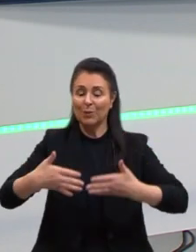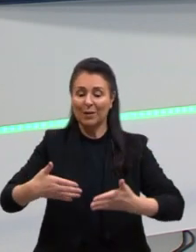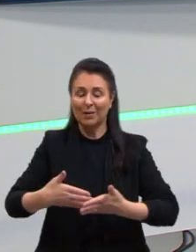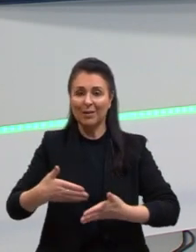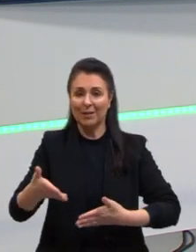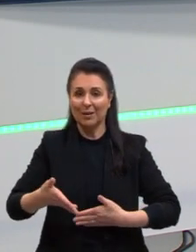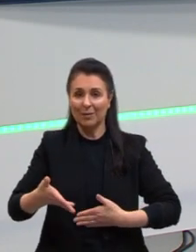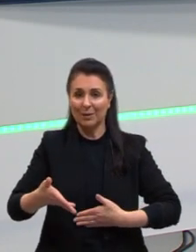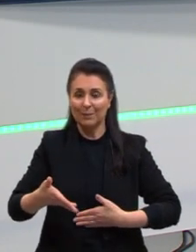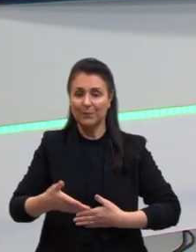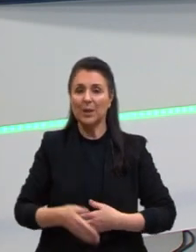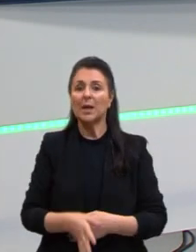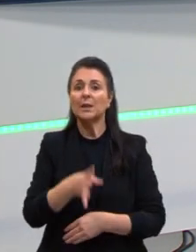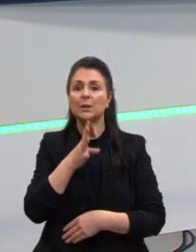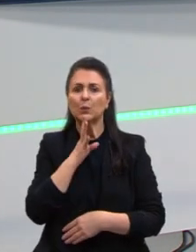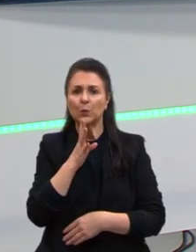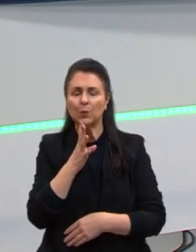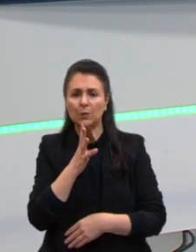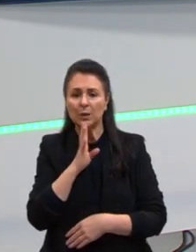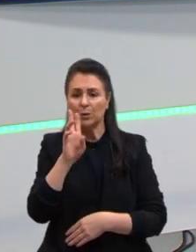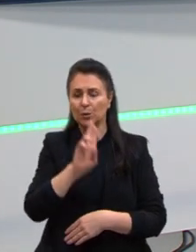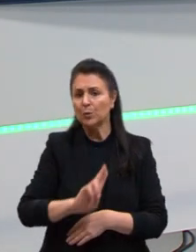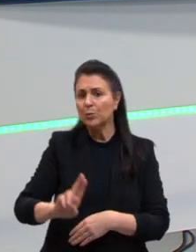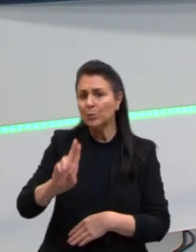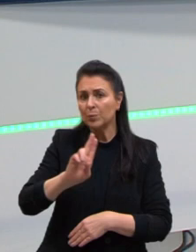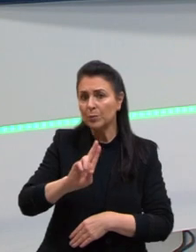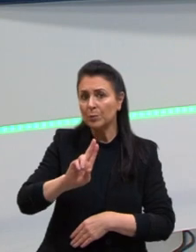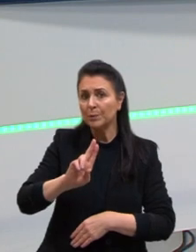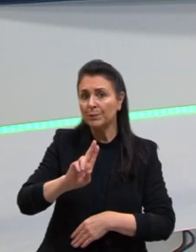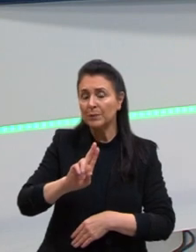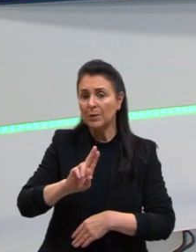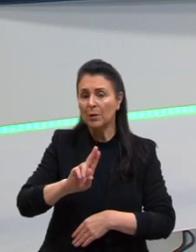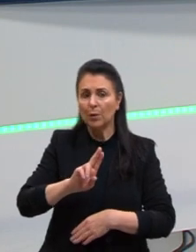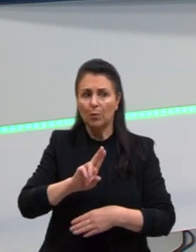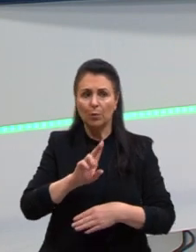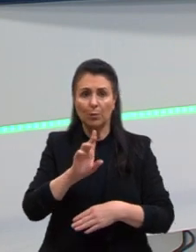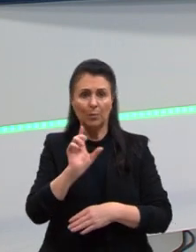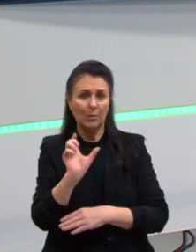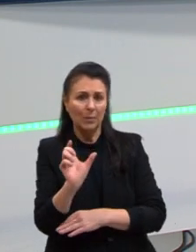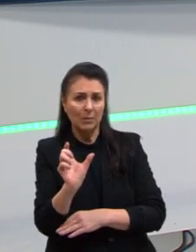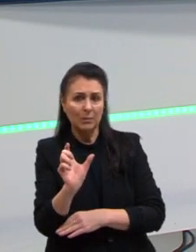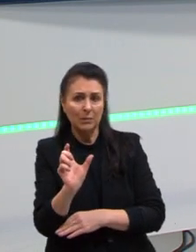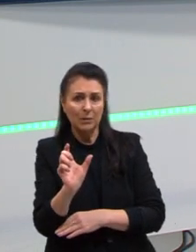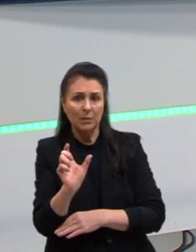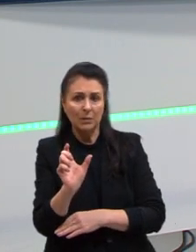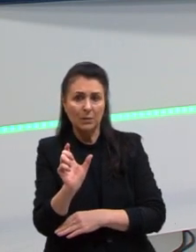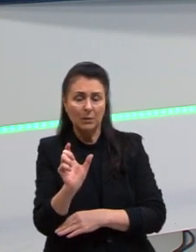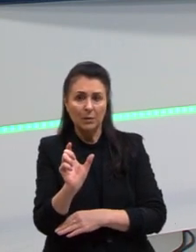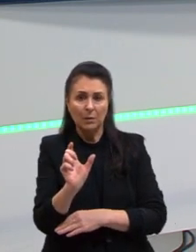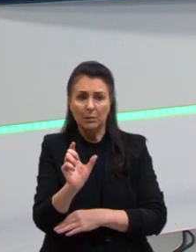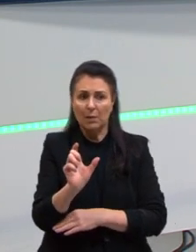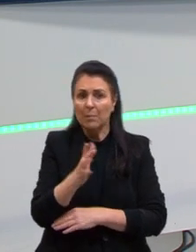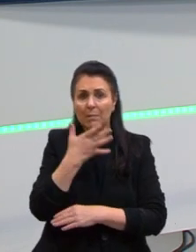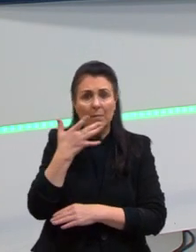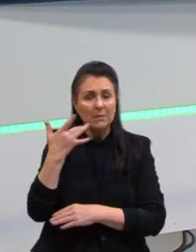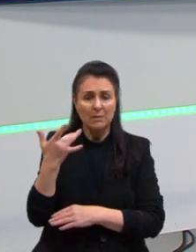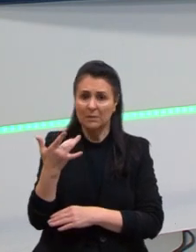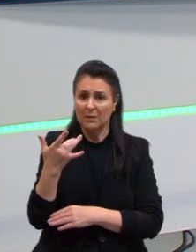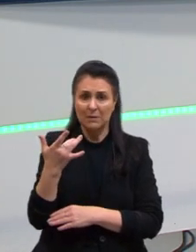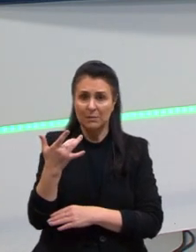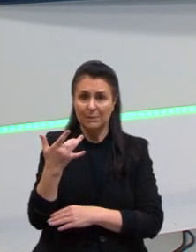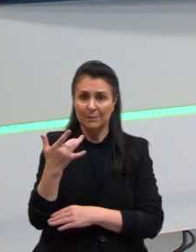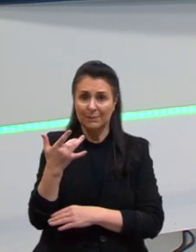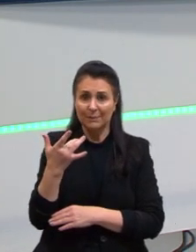Se eu conheço e se eu uso determinada palavra, vai ficar muito mais fácil